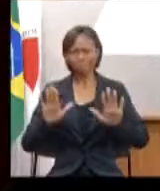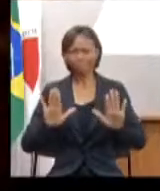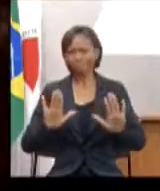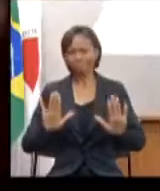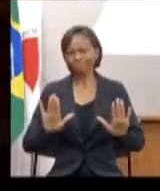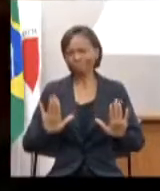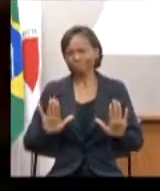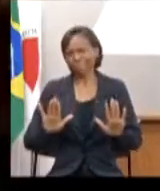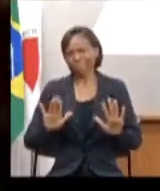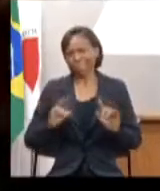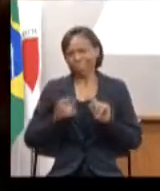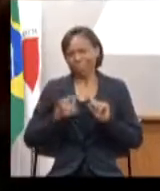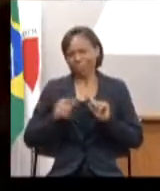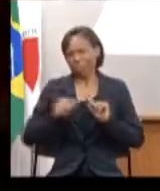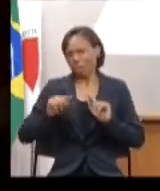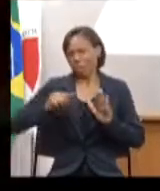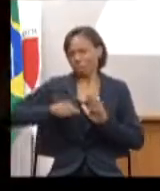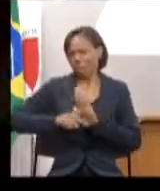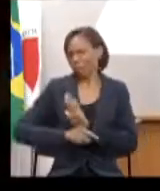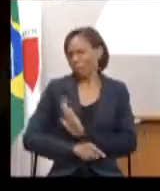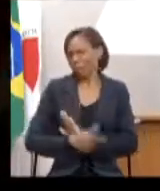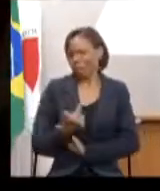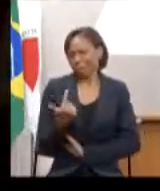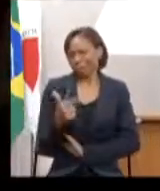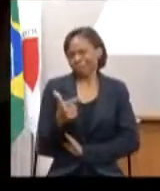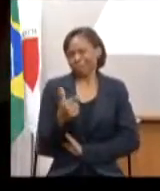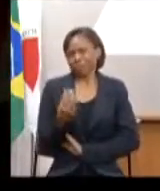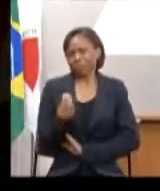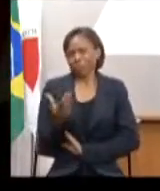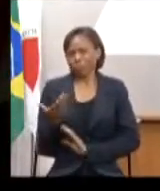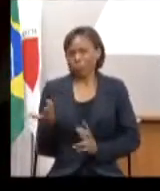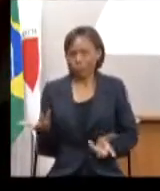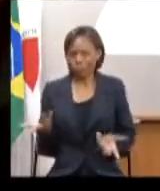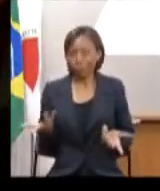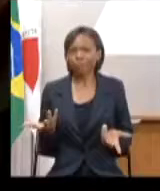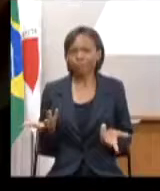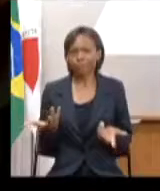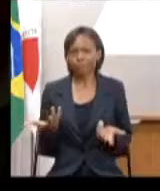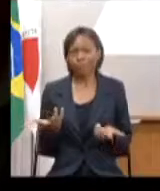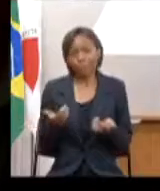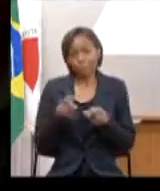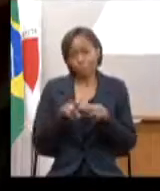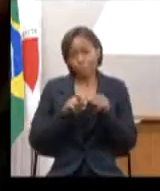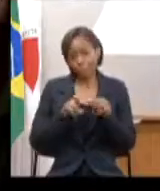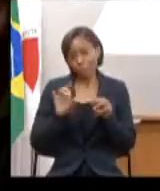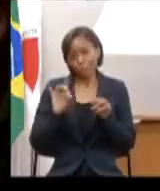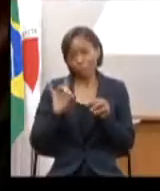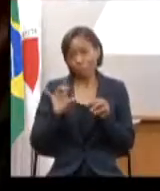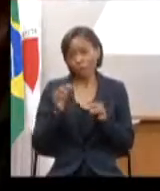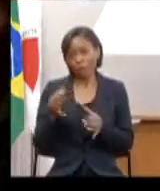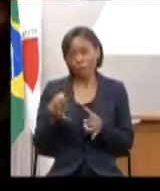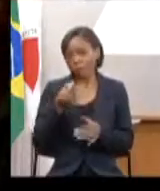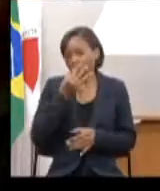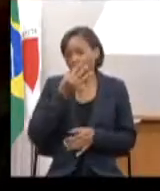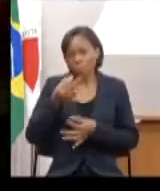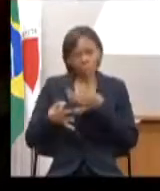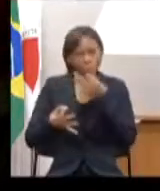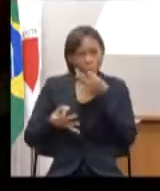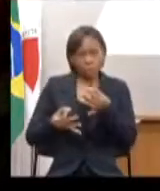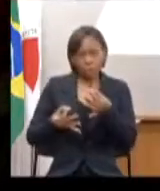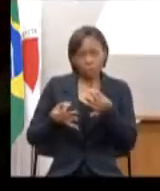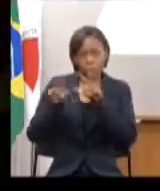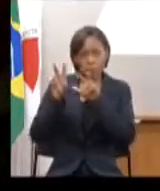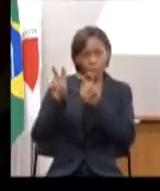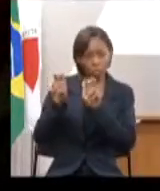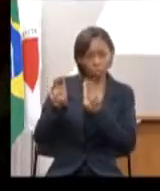condição de fazê-lo com a profundidade que gostaria e vou apenas subscrever as questões postas pelo